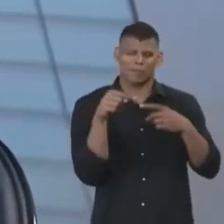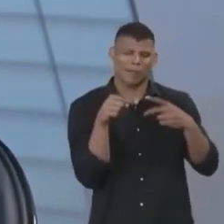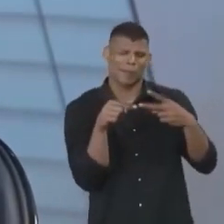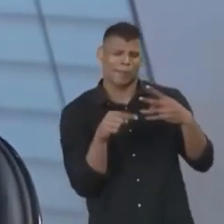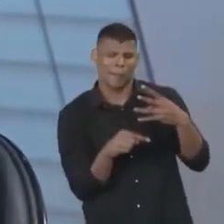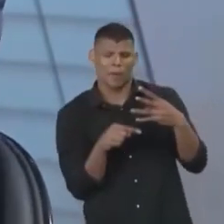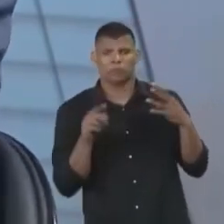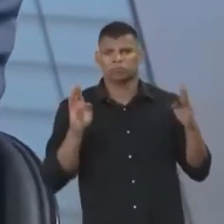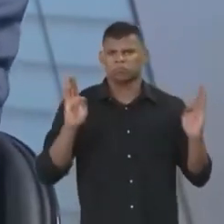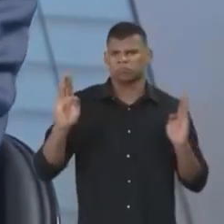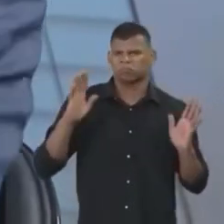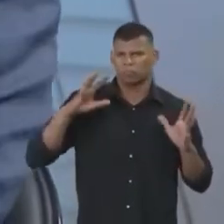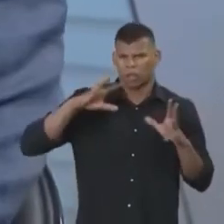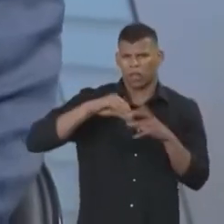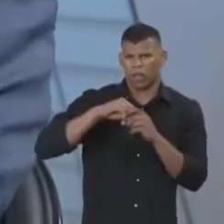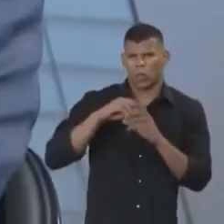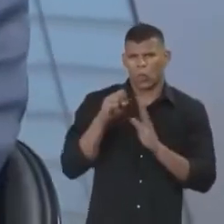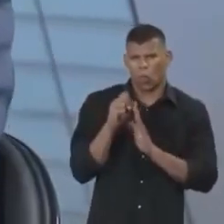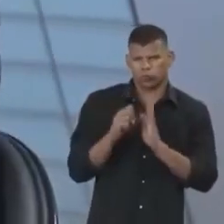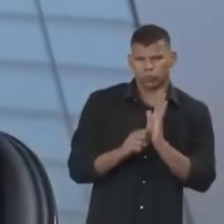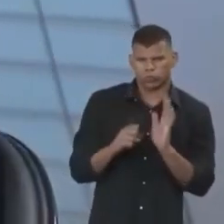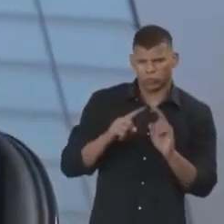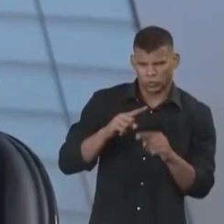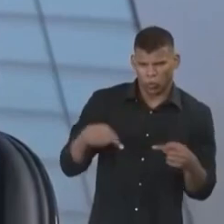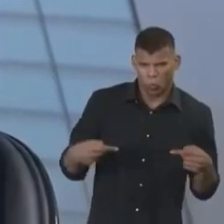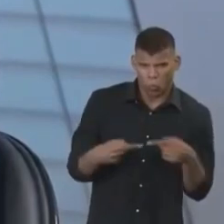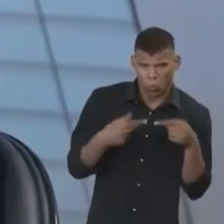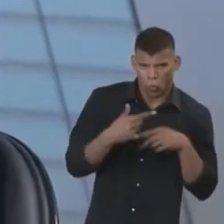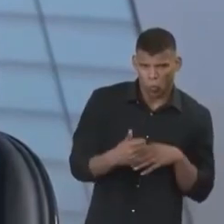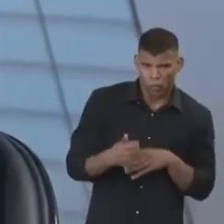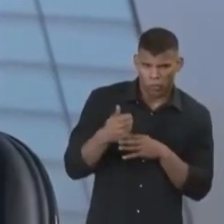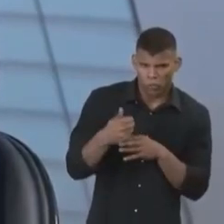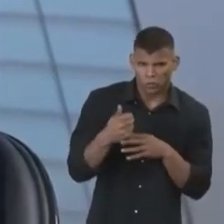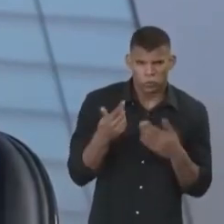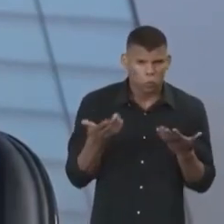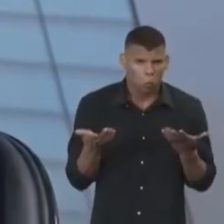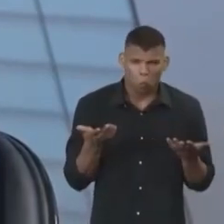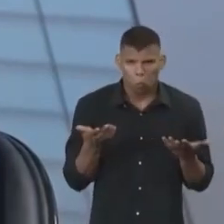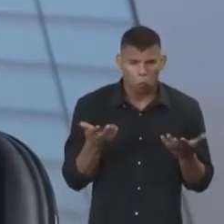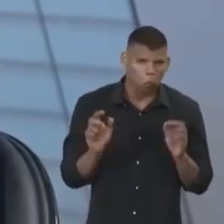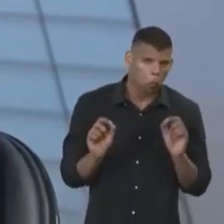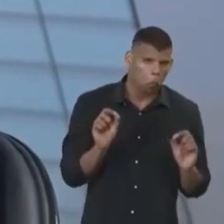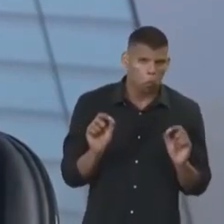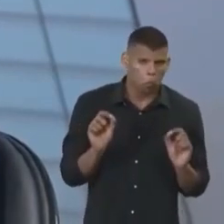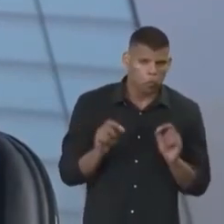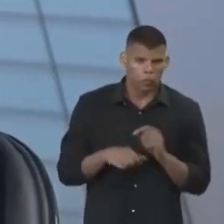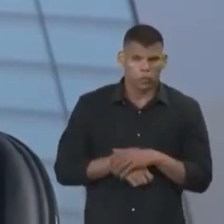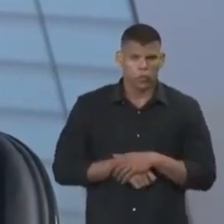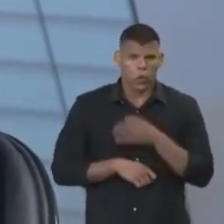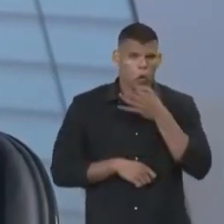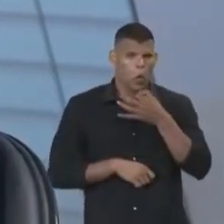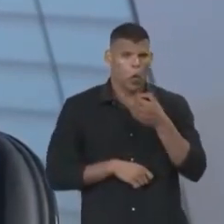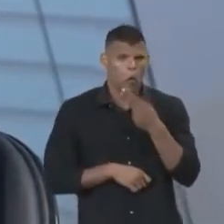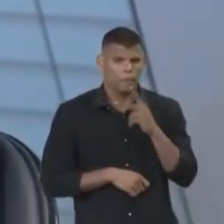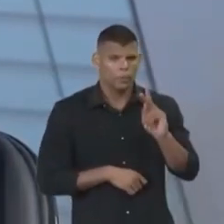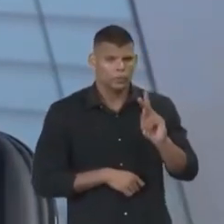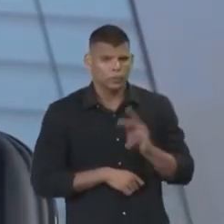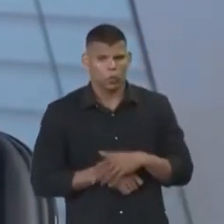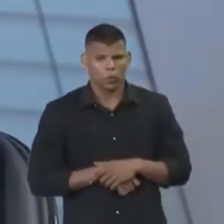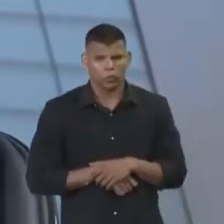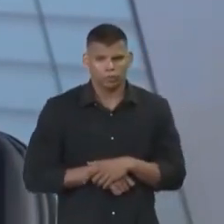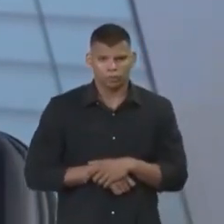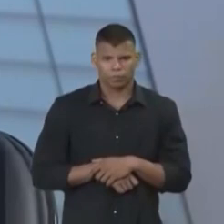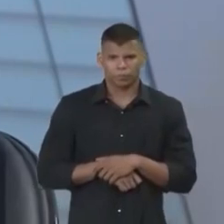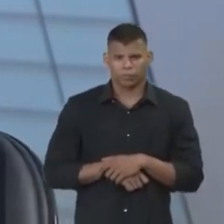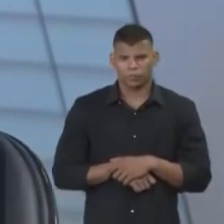a ter um cuidado especial. A senhora diria isso? Que esse é o século para consolidar? E o